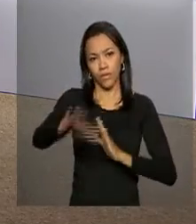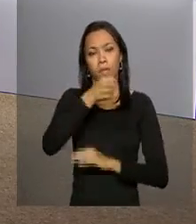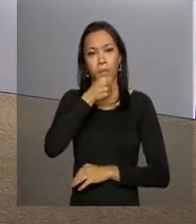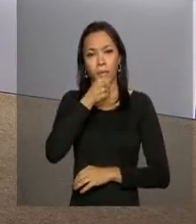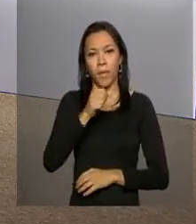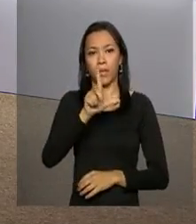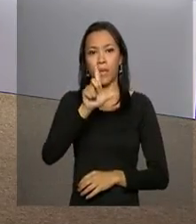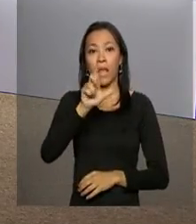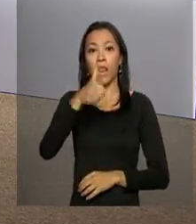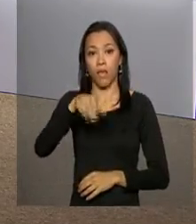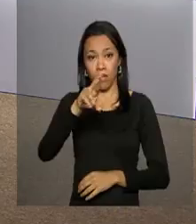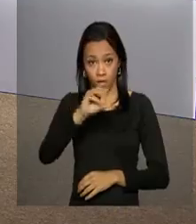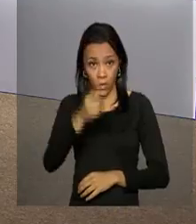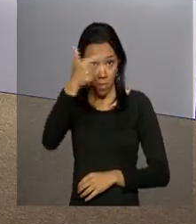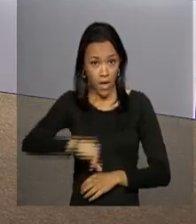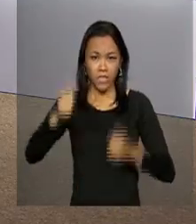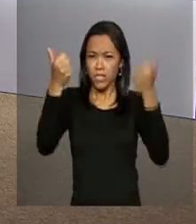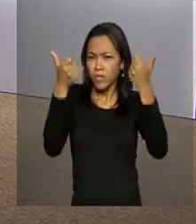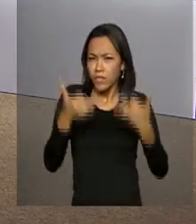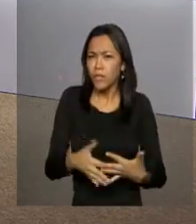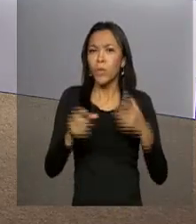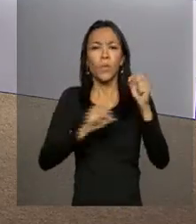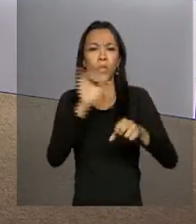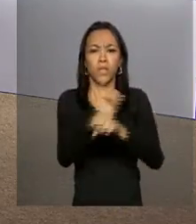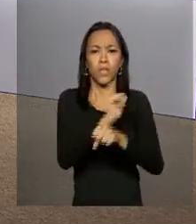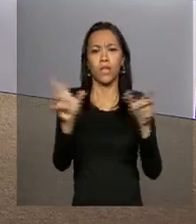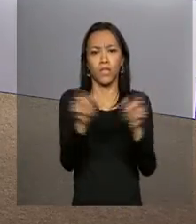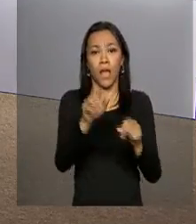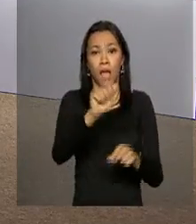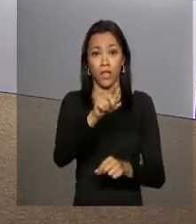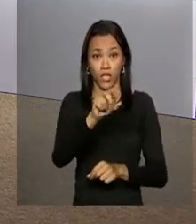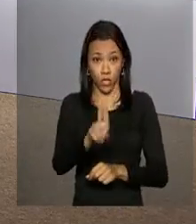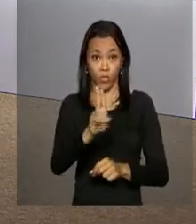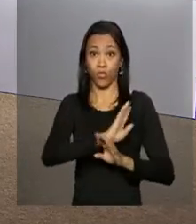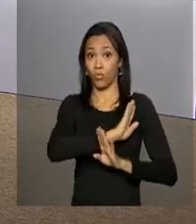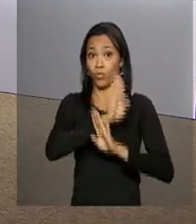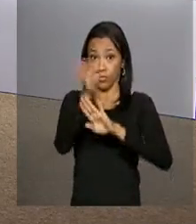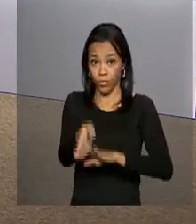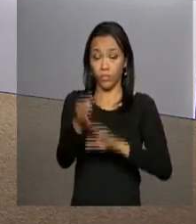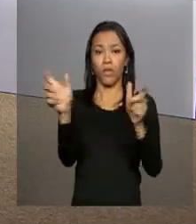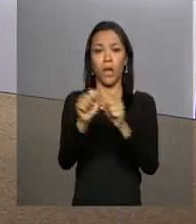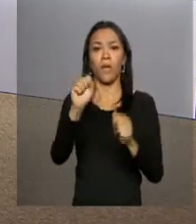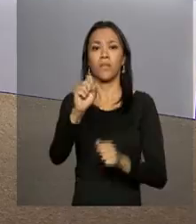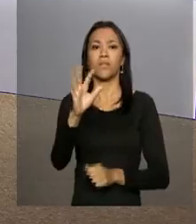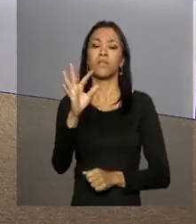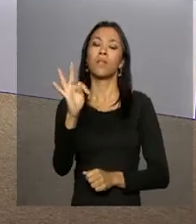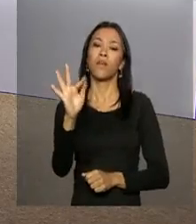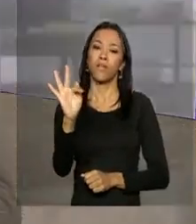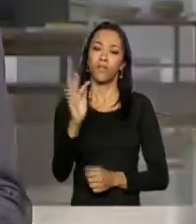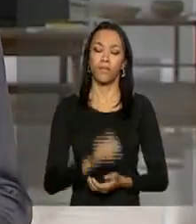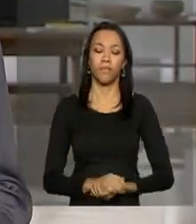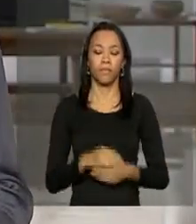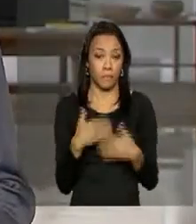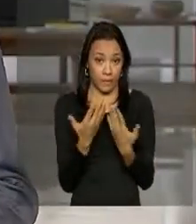Leandro Alarcon, que tem informações sobre medidas da AGU junto ao Supremo Tribunal Federal. Oi, Leandro. Oi, Daniele.